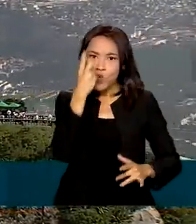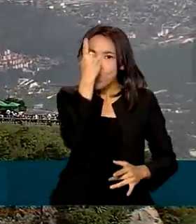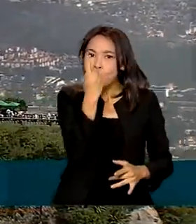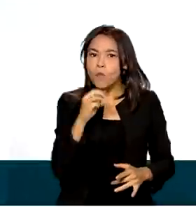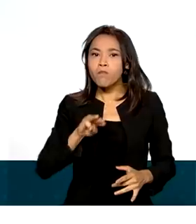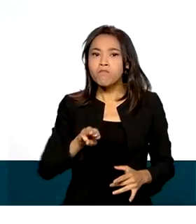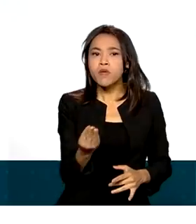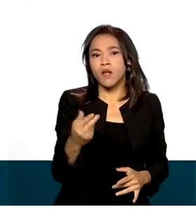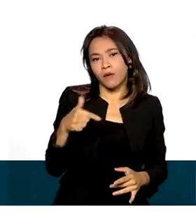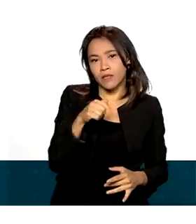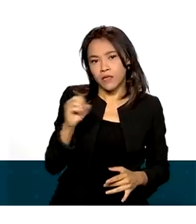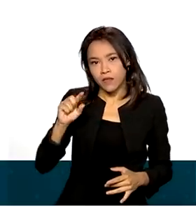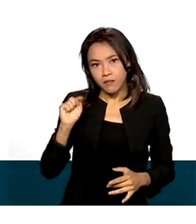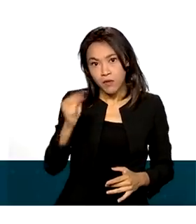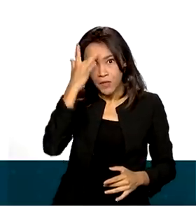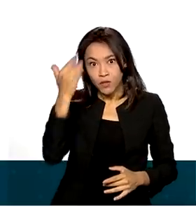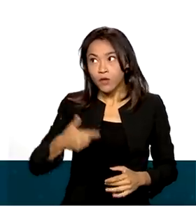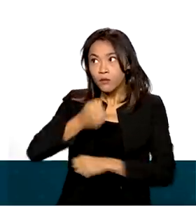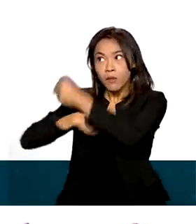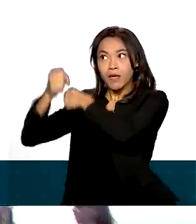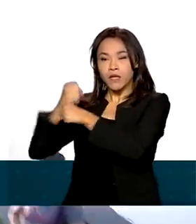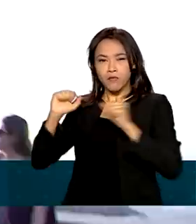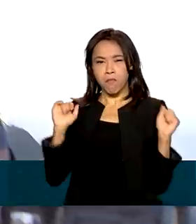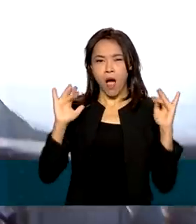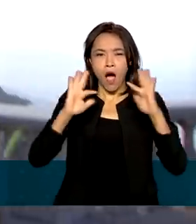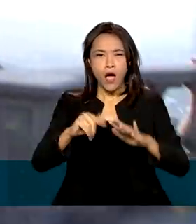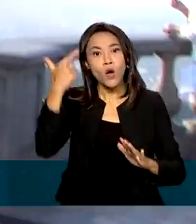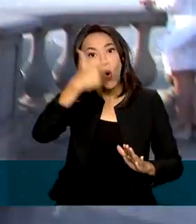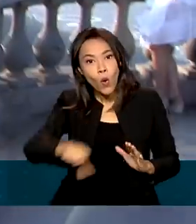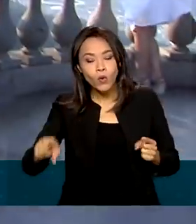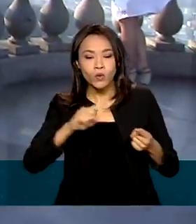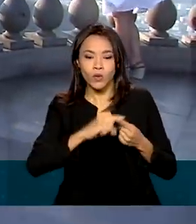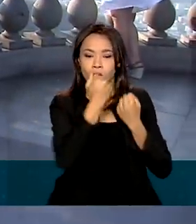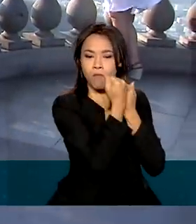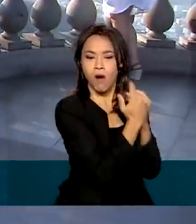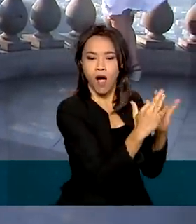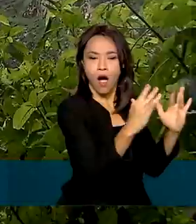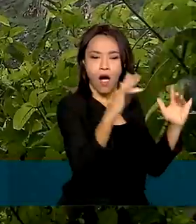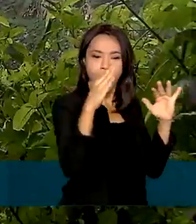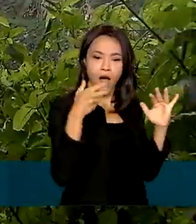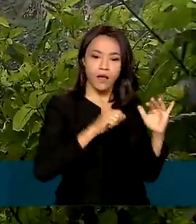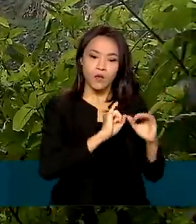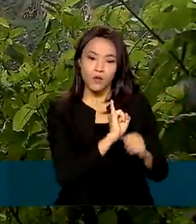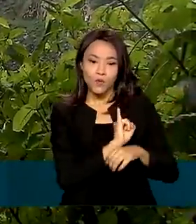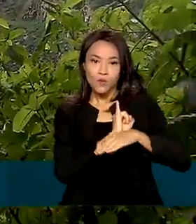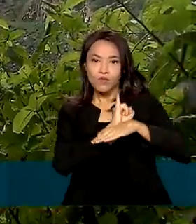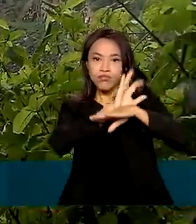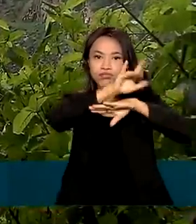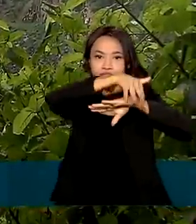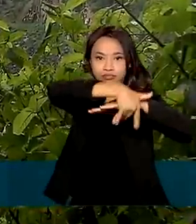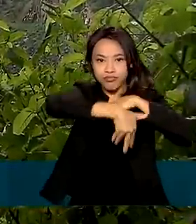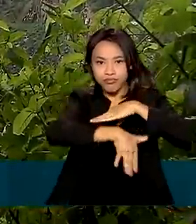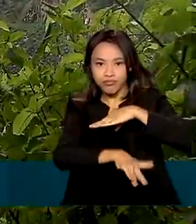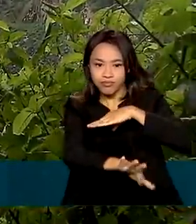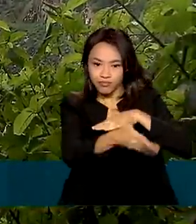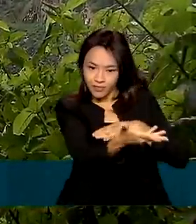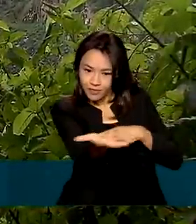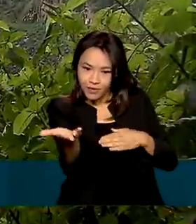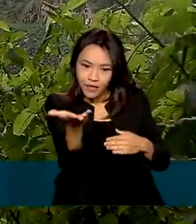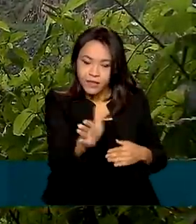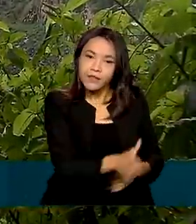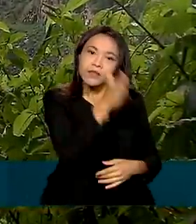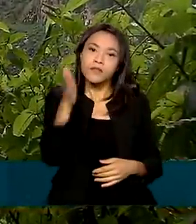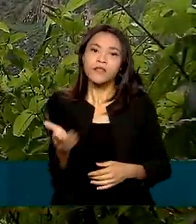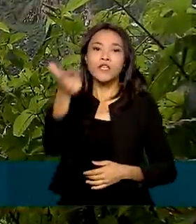700 mil visitantes no ano passado. Na lista também estão o Parque Nacional do Iguaçu, onde ficam as famosas cataratas, e também